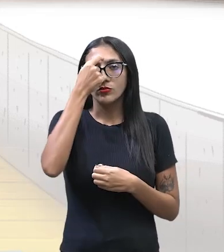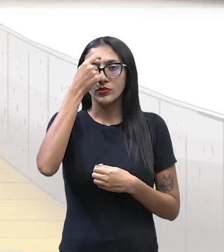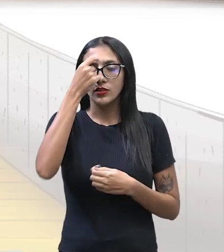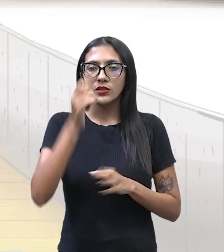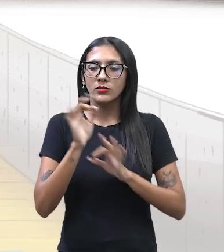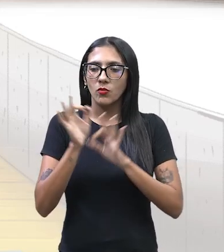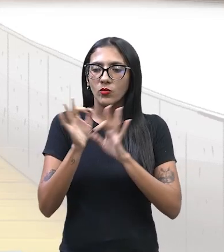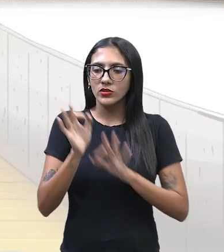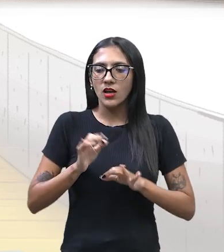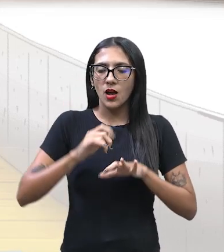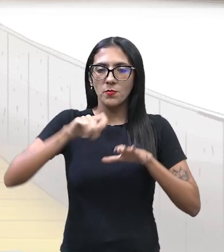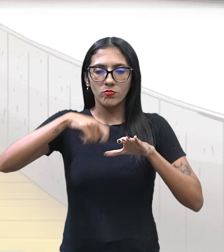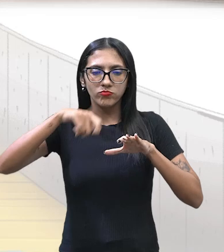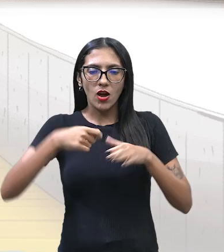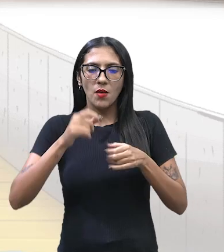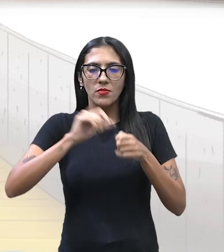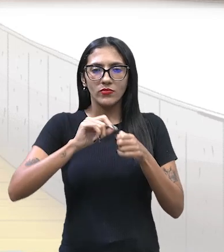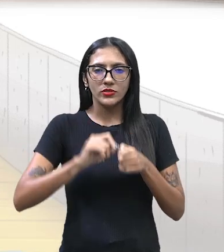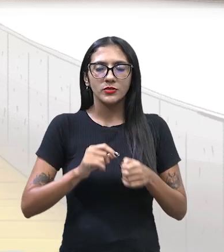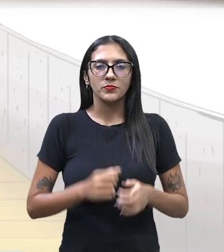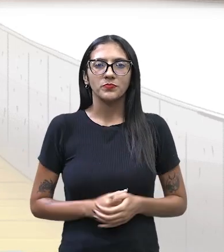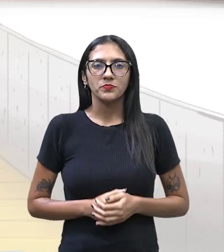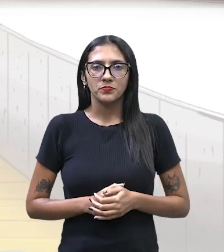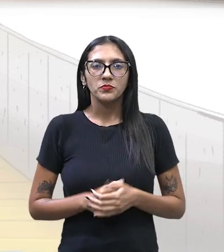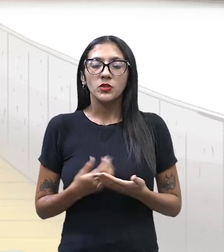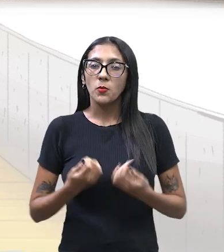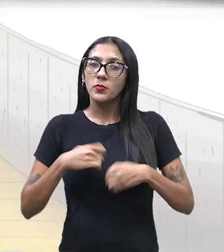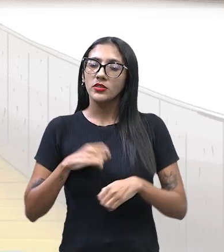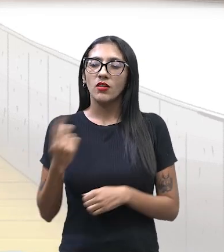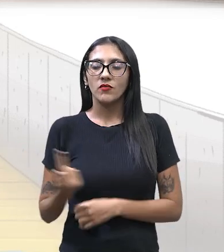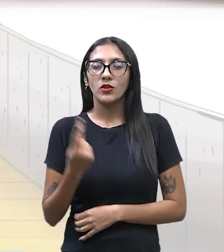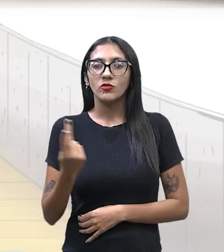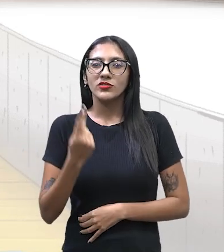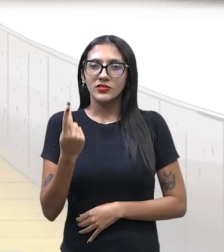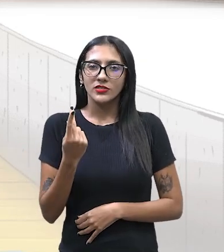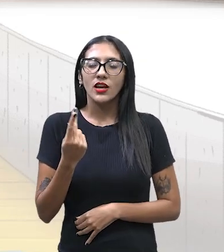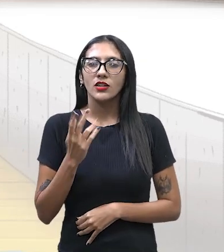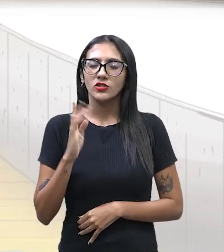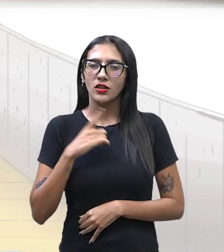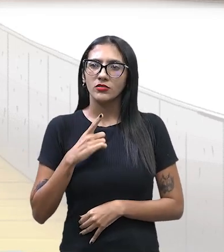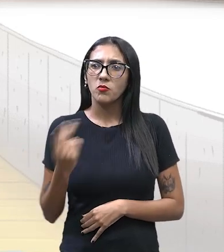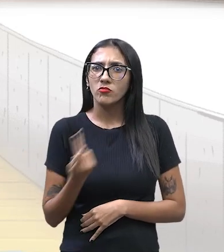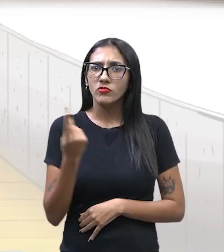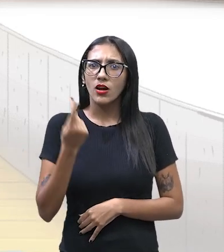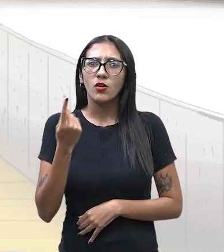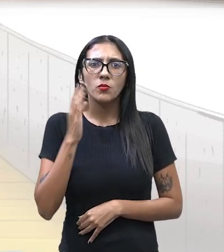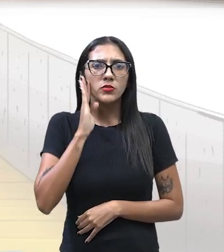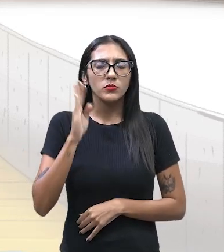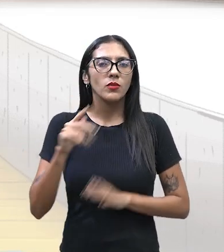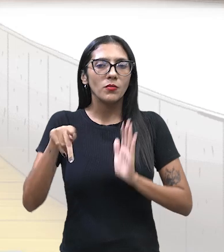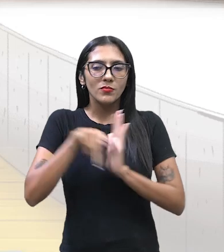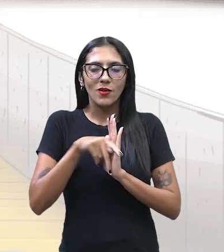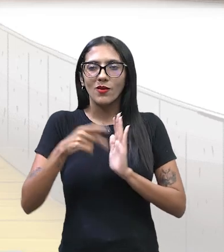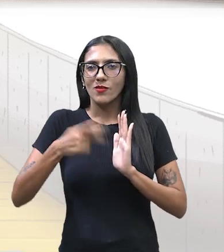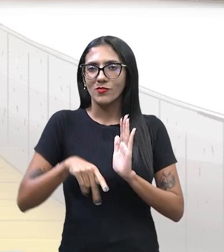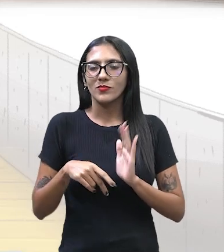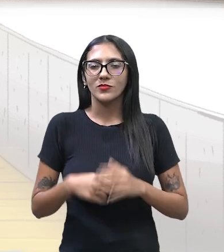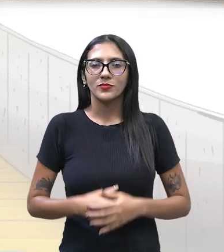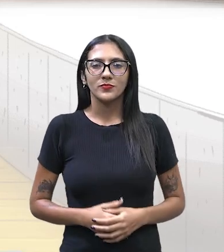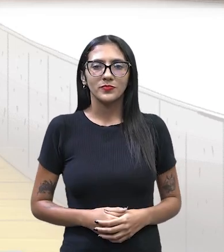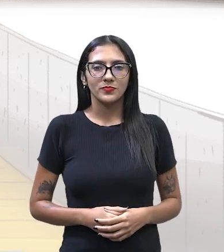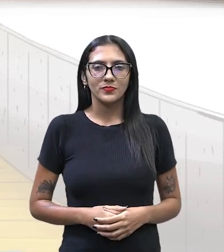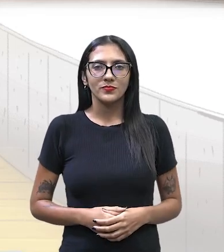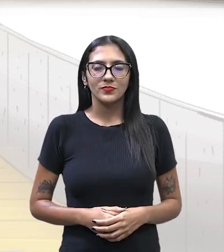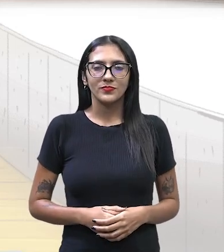respeito ao meio ambiente, então é valorizado. Sim, tem valor agregado já por ser sustentável, né? Exatamente. Nós trouxemos um